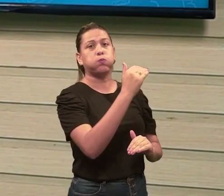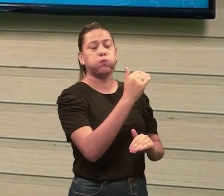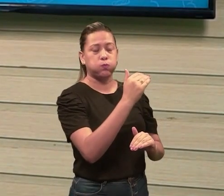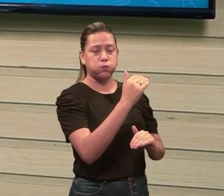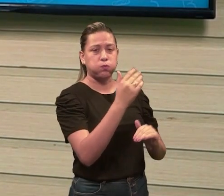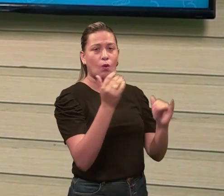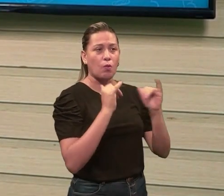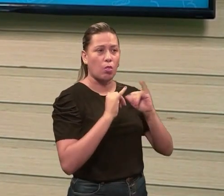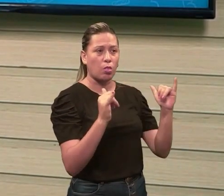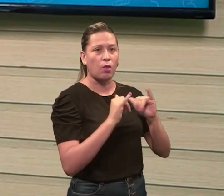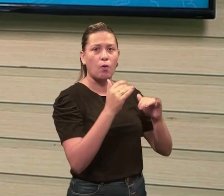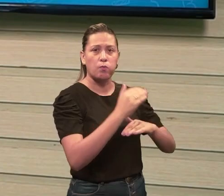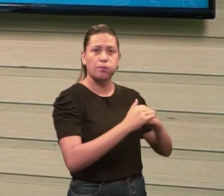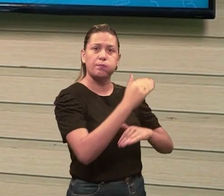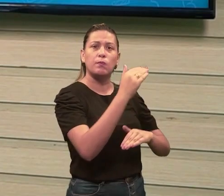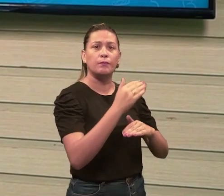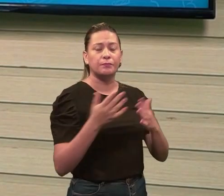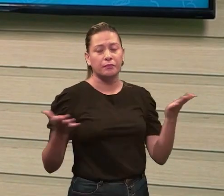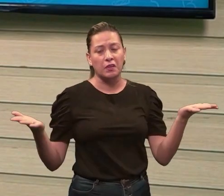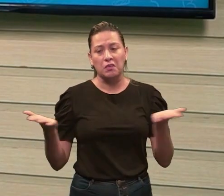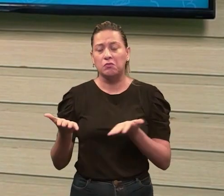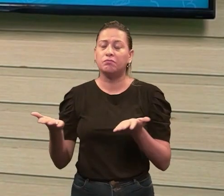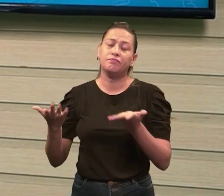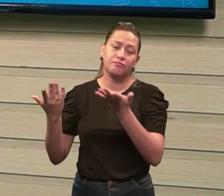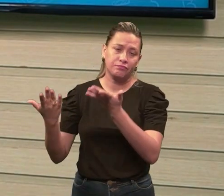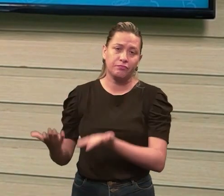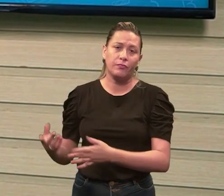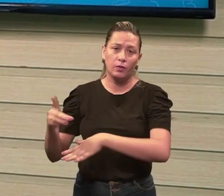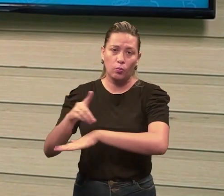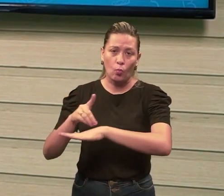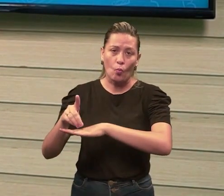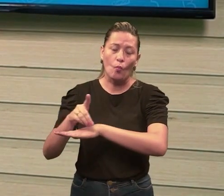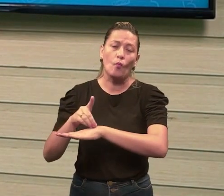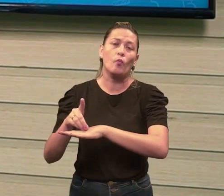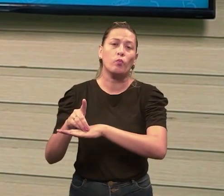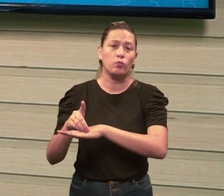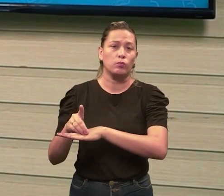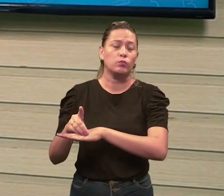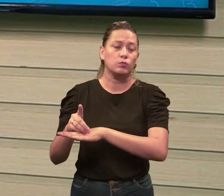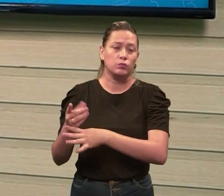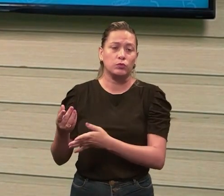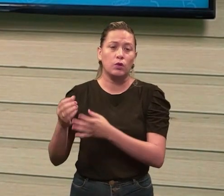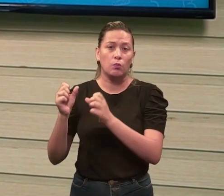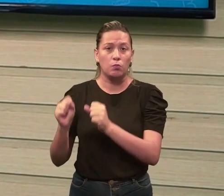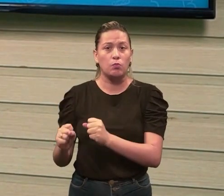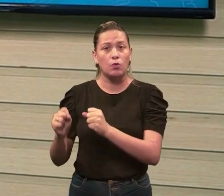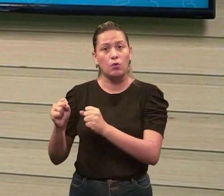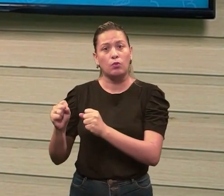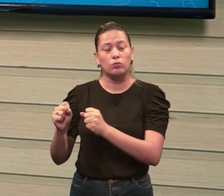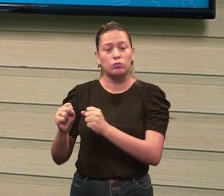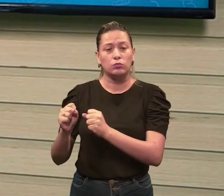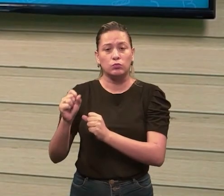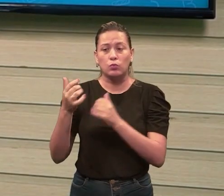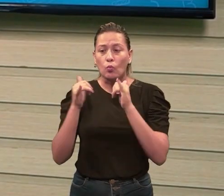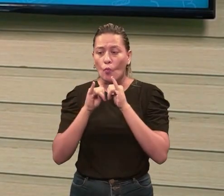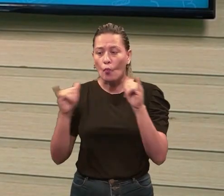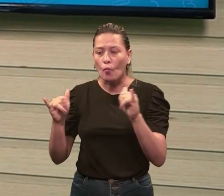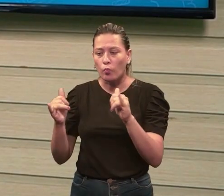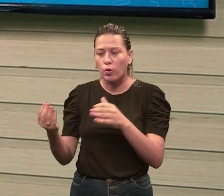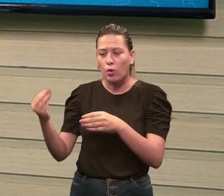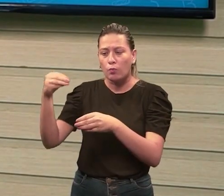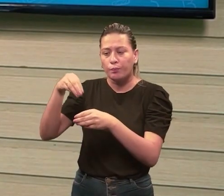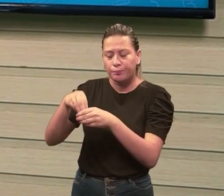aquele monte de outras informações, você pode compactar dentro do digital de uma forma, ocupando